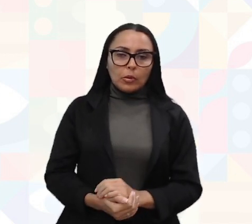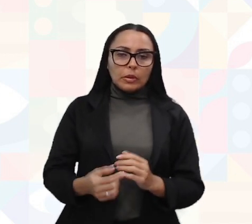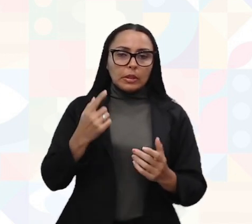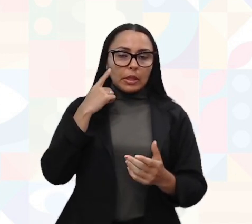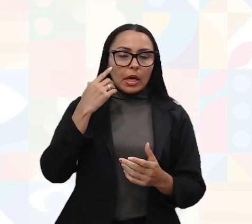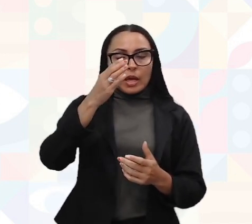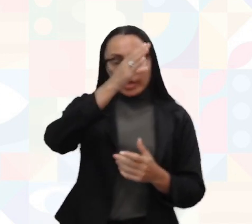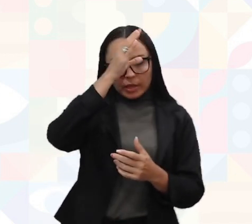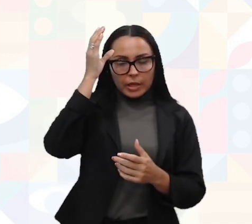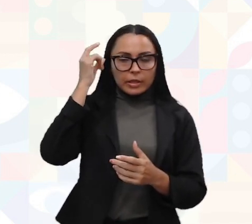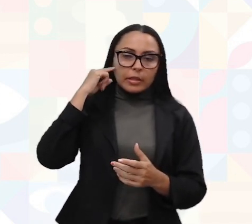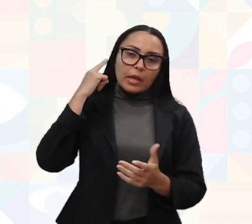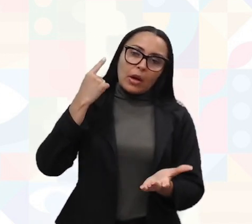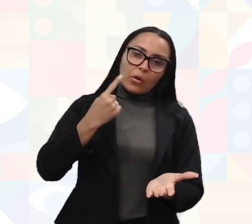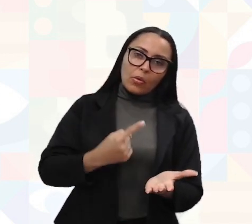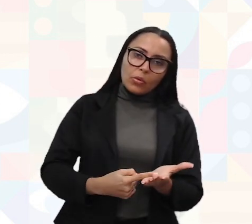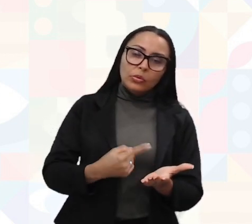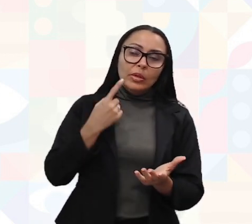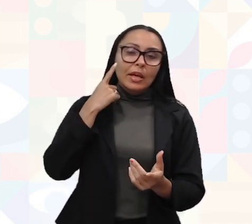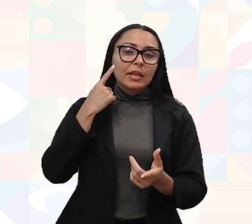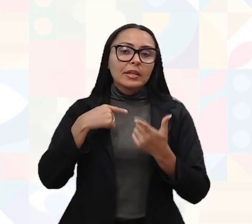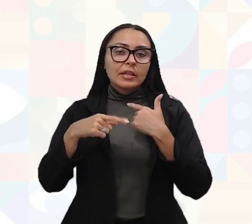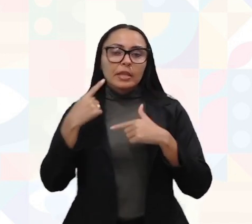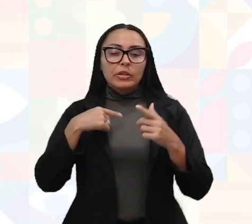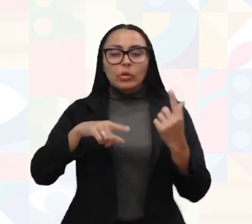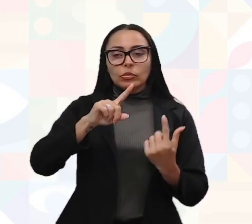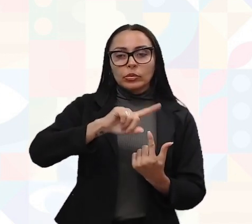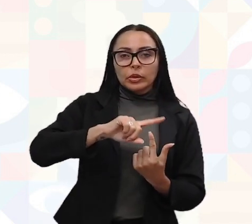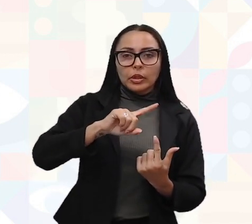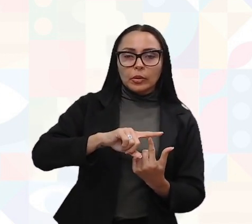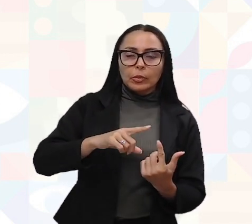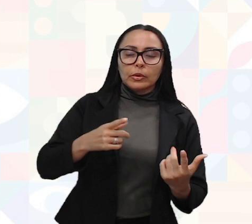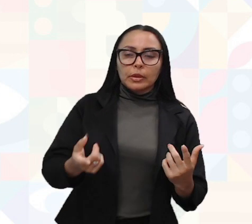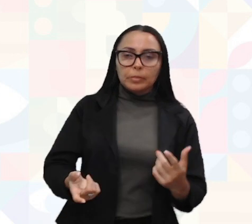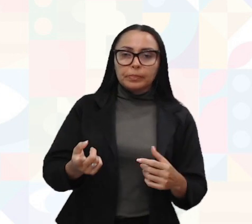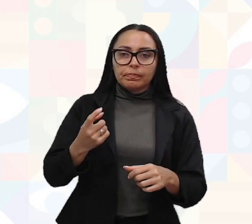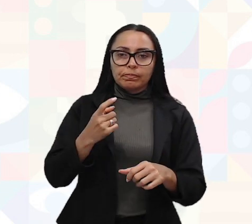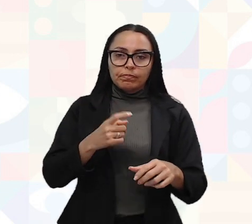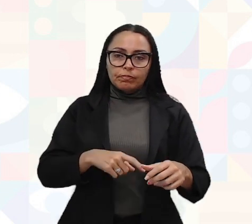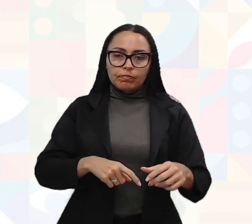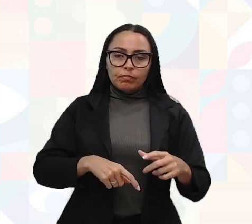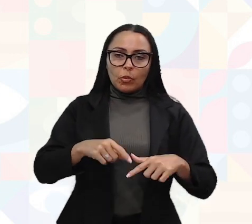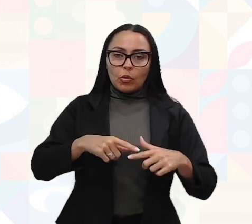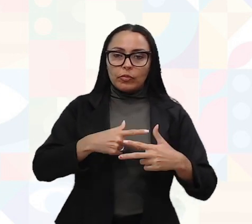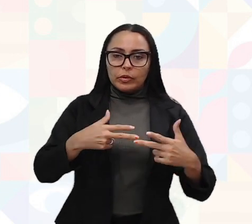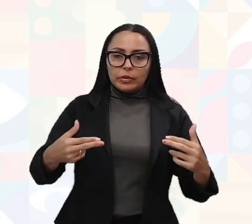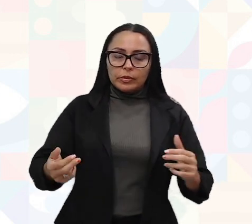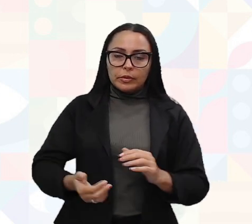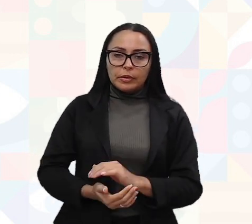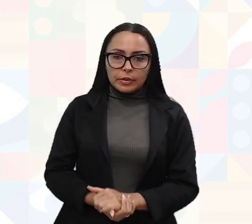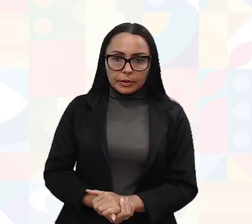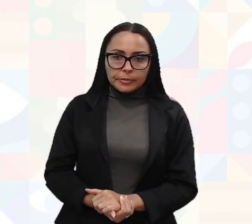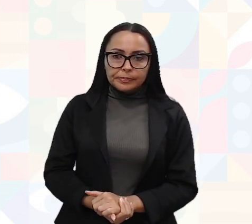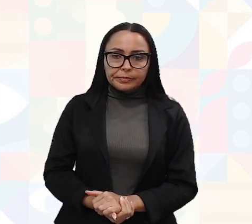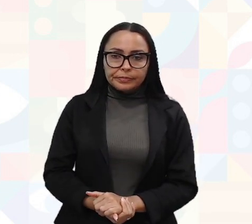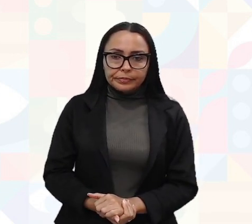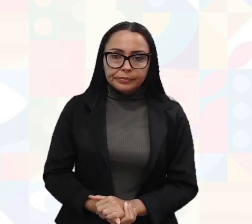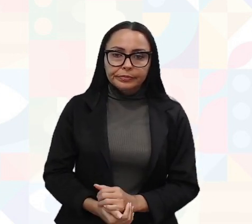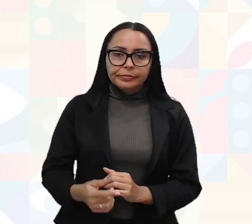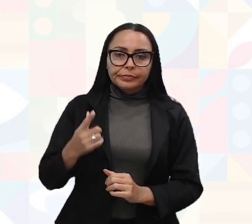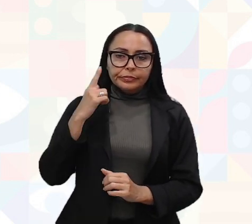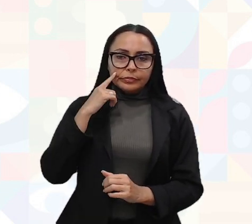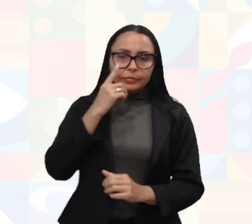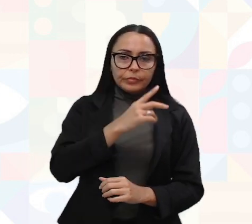seu cliente de acordo com o que ele deseja esses tipos de móveis. Então isso se torna muito mais rápido. A questão também do layout e do